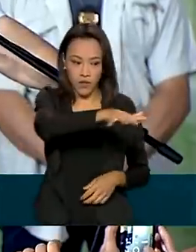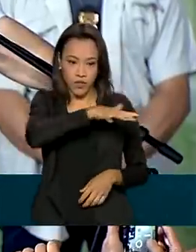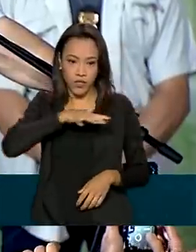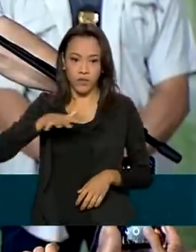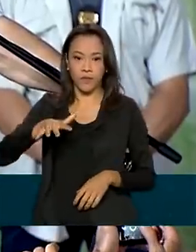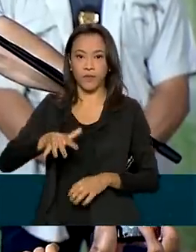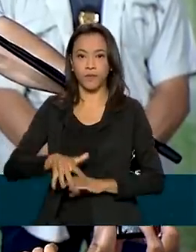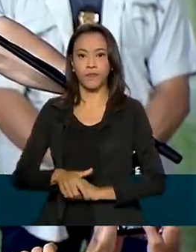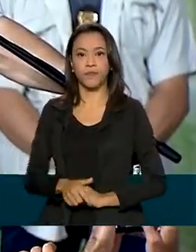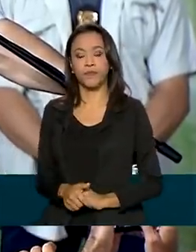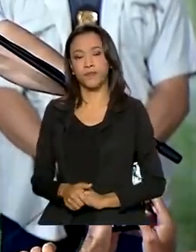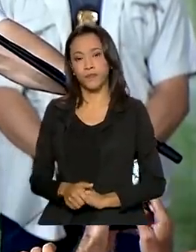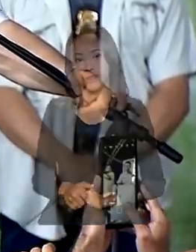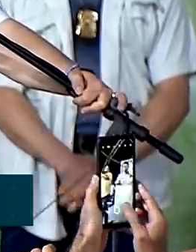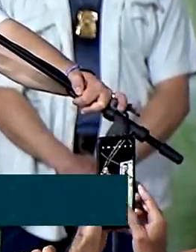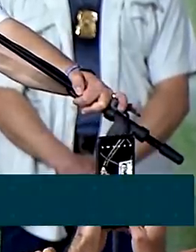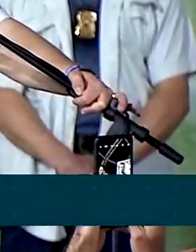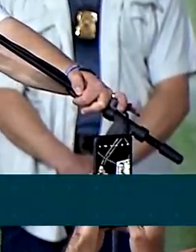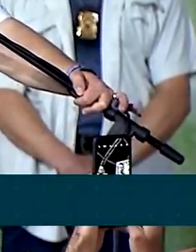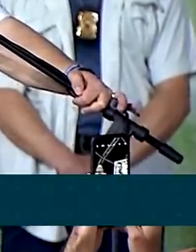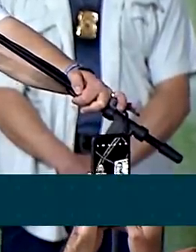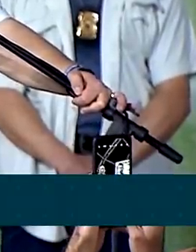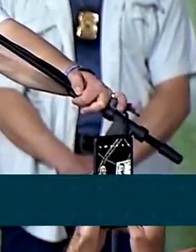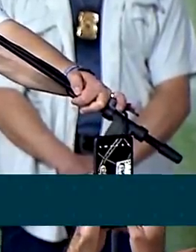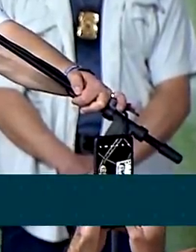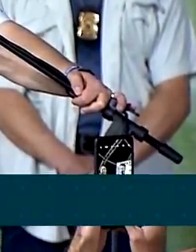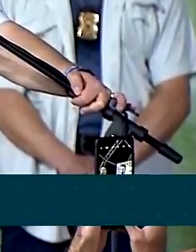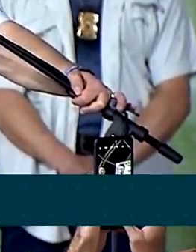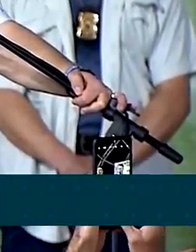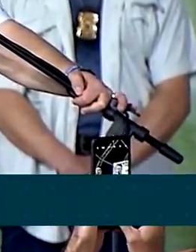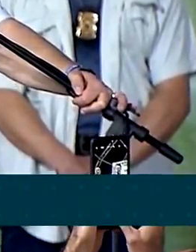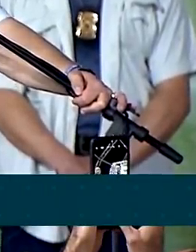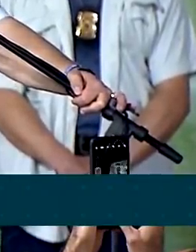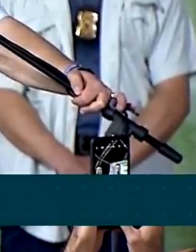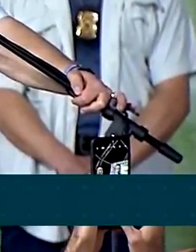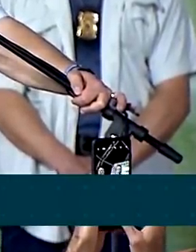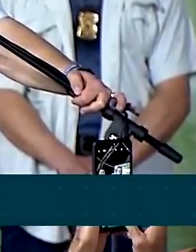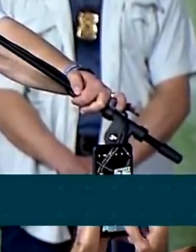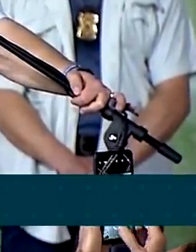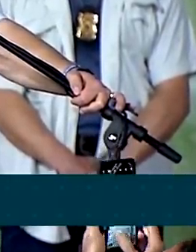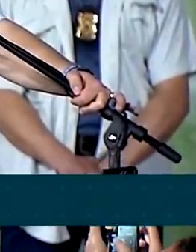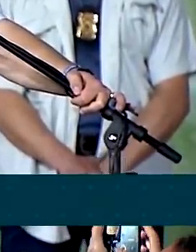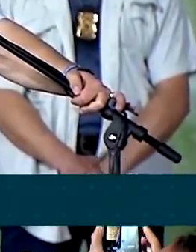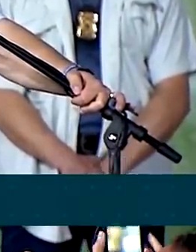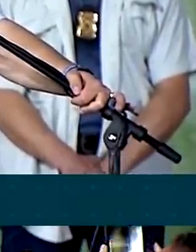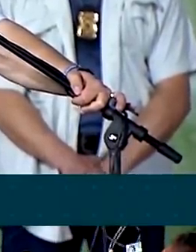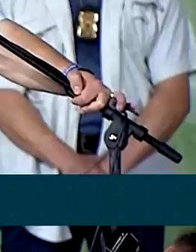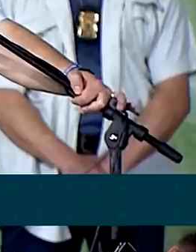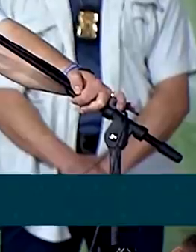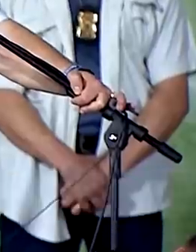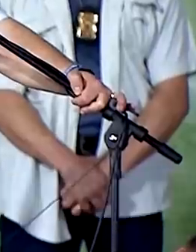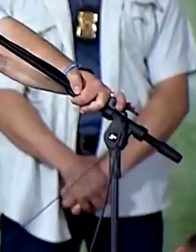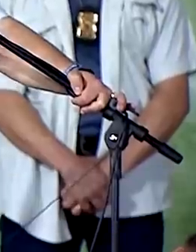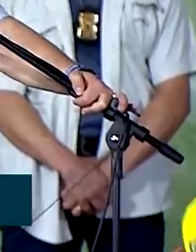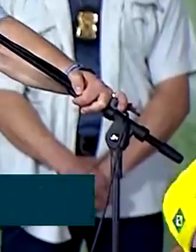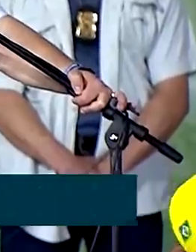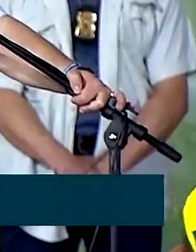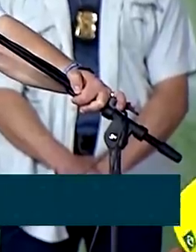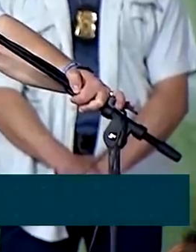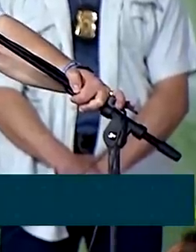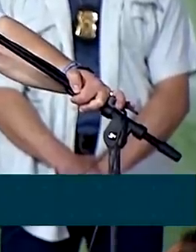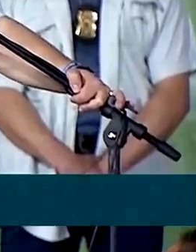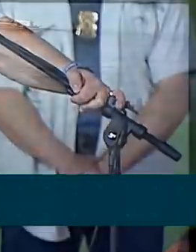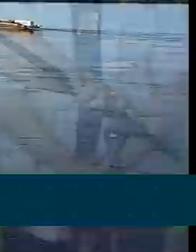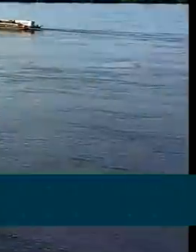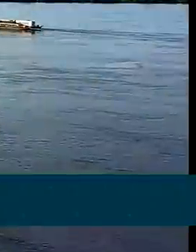Essa rodovia superimportante, a BR-153, é a quinta mais extensa do Brasil. Corta o Brasil